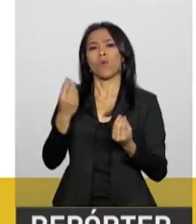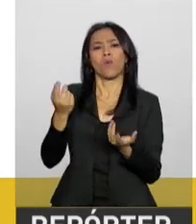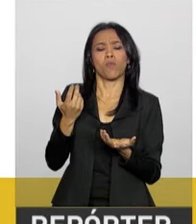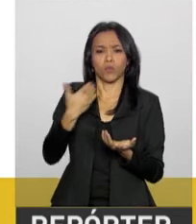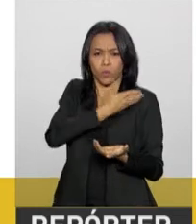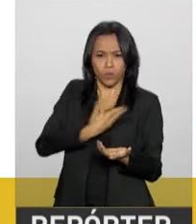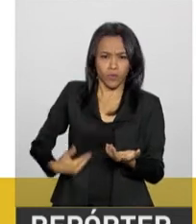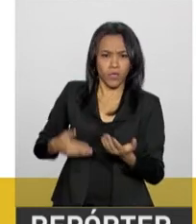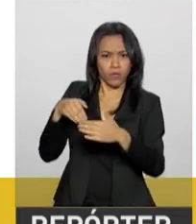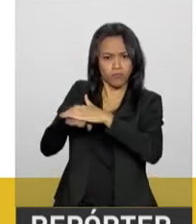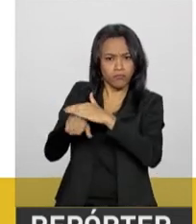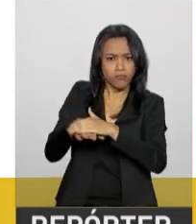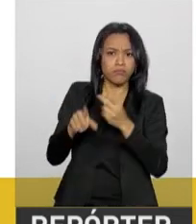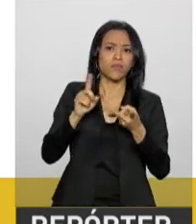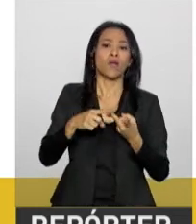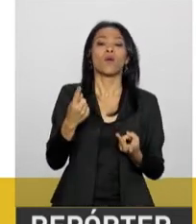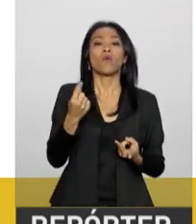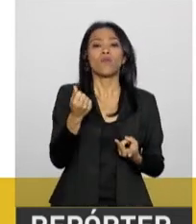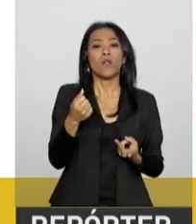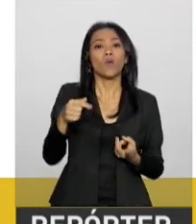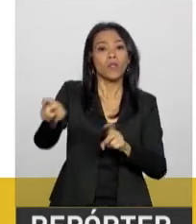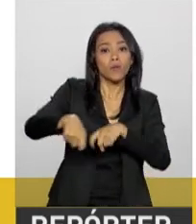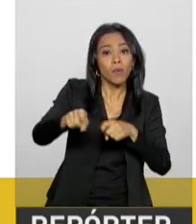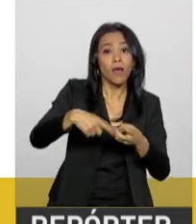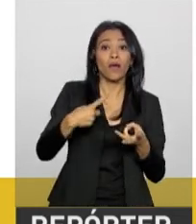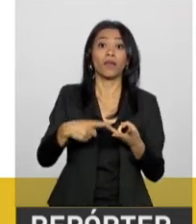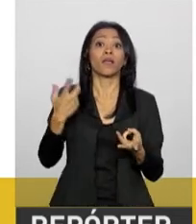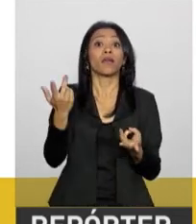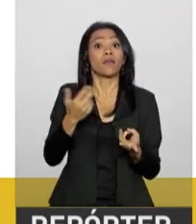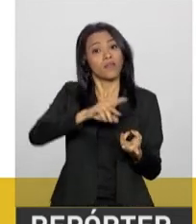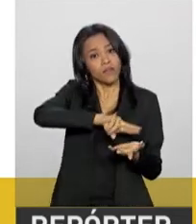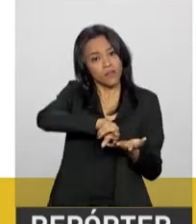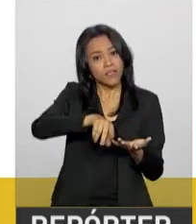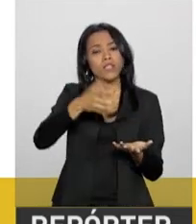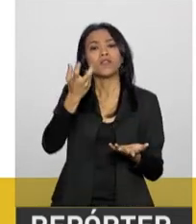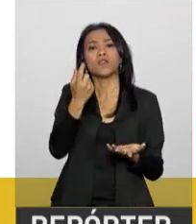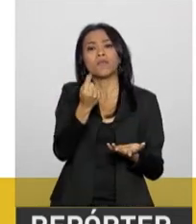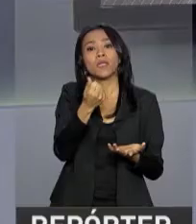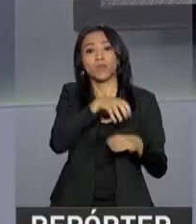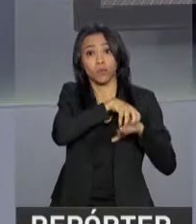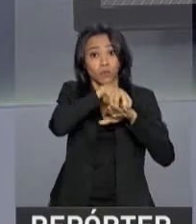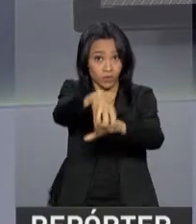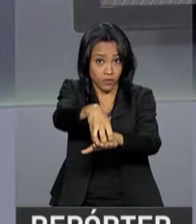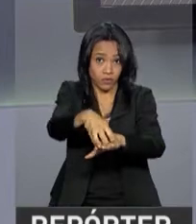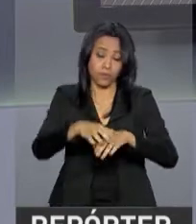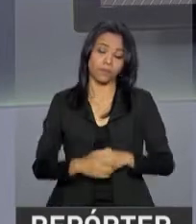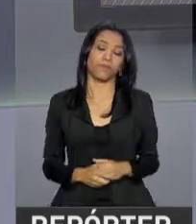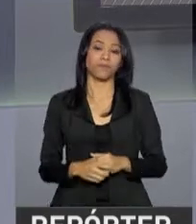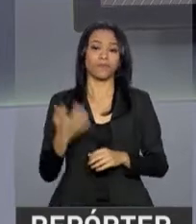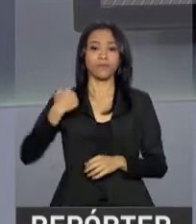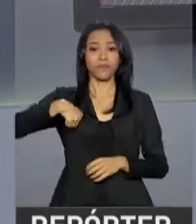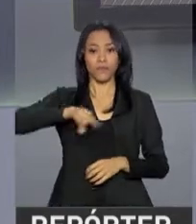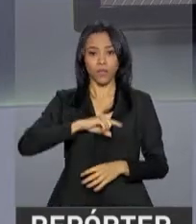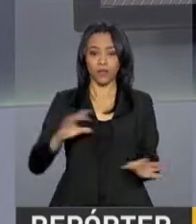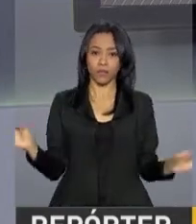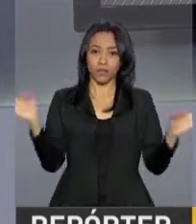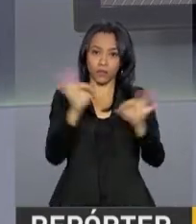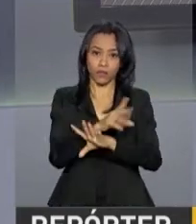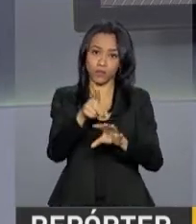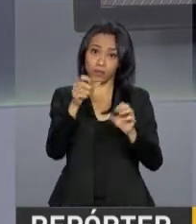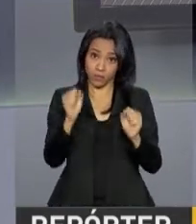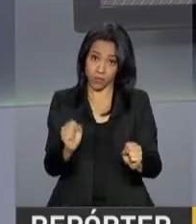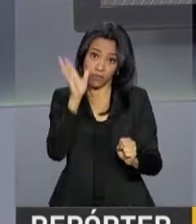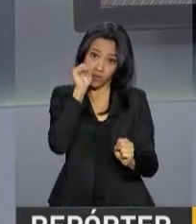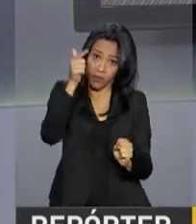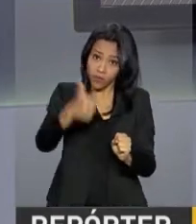agropecuários, custos de produção, armazenagem e preço do frete. Nós ficamos por aqui. Você pode rever as